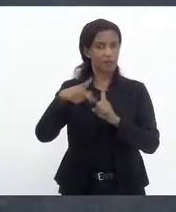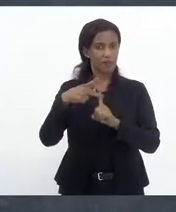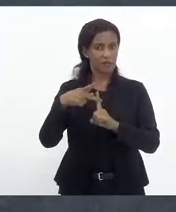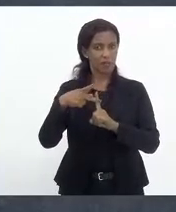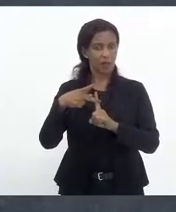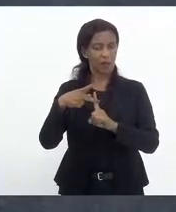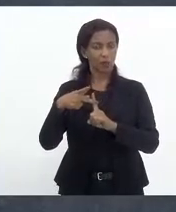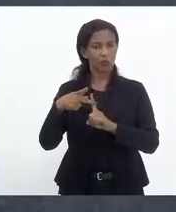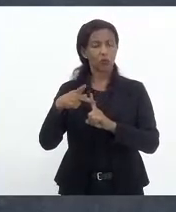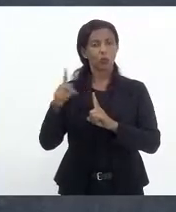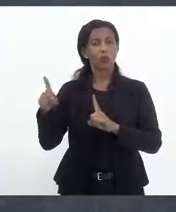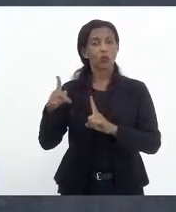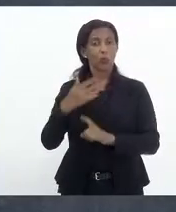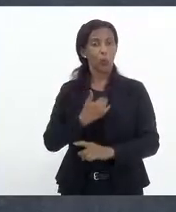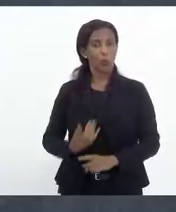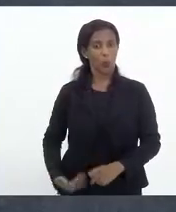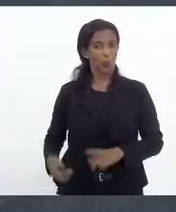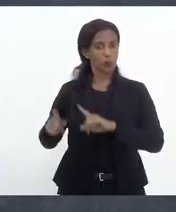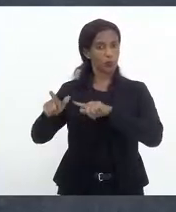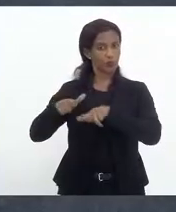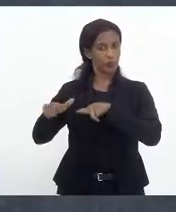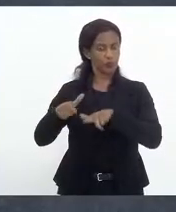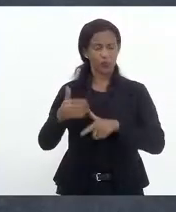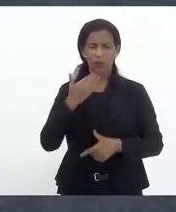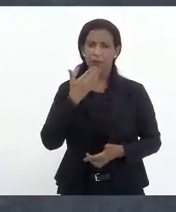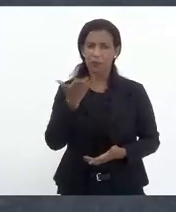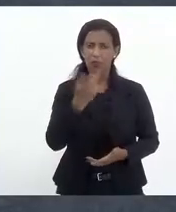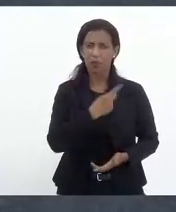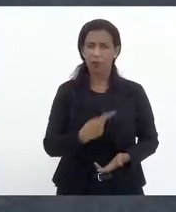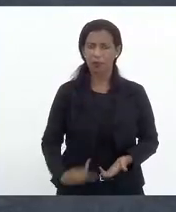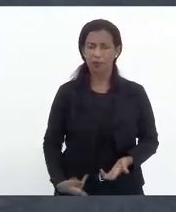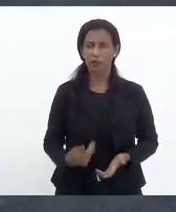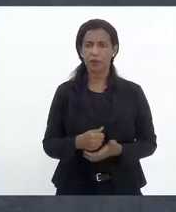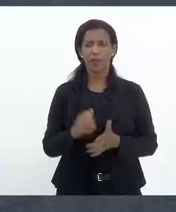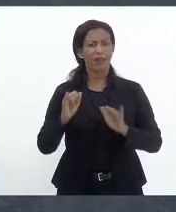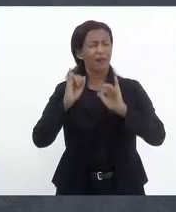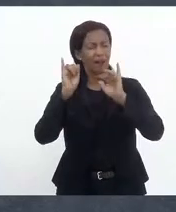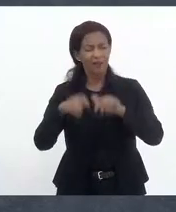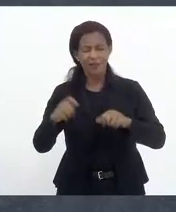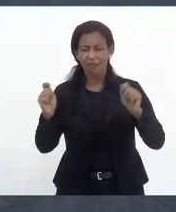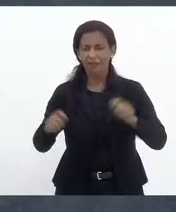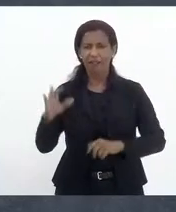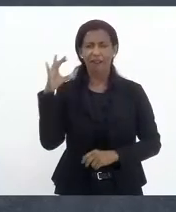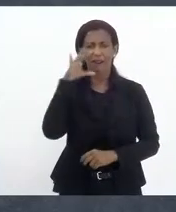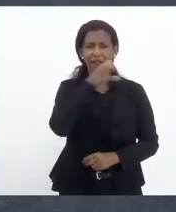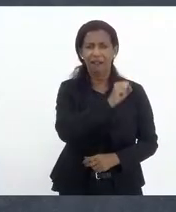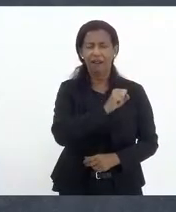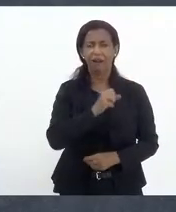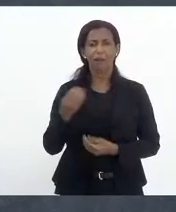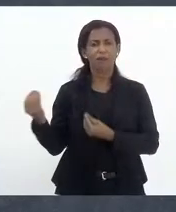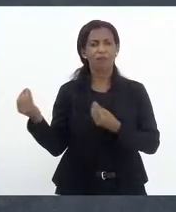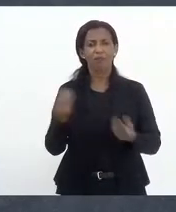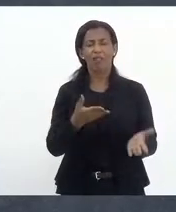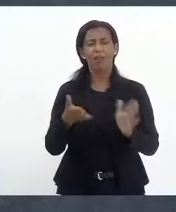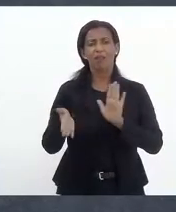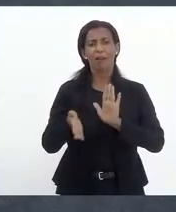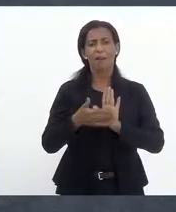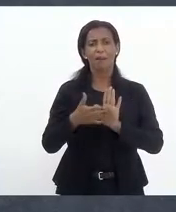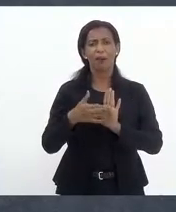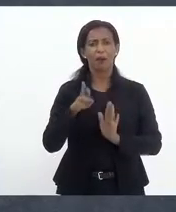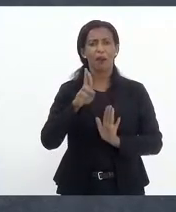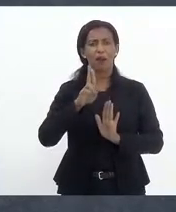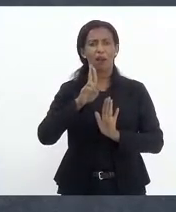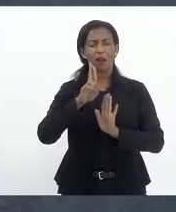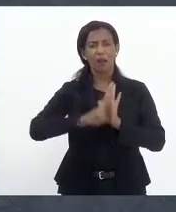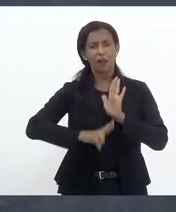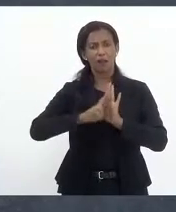públicos. Então eu queria pedir à Vossa Excelência, presidente, que assim que puder o mais rápido possível trouxesse a pauta o relatório da CPI do Rio